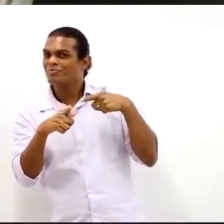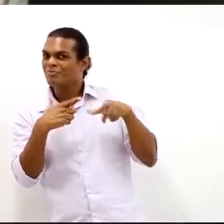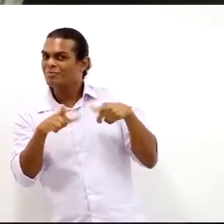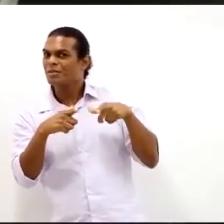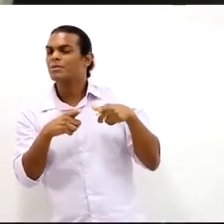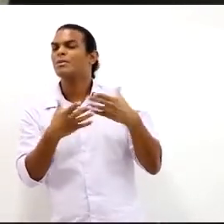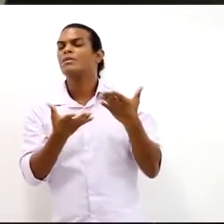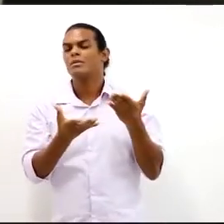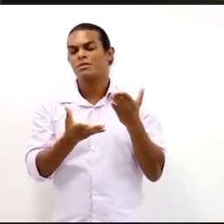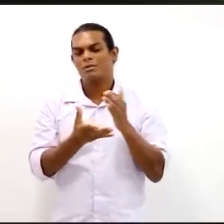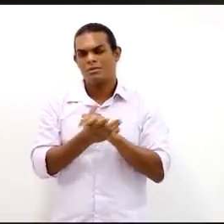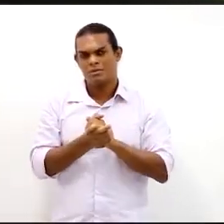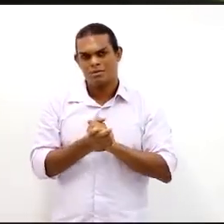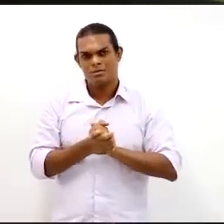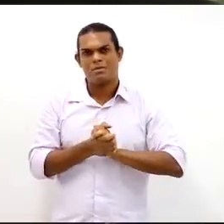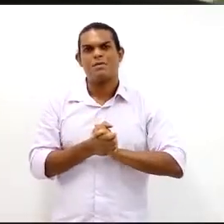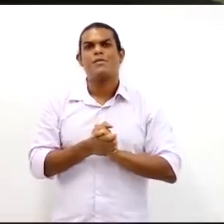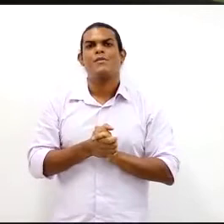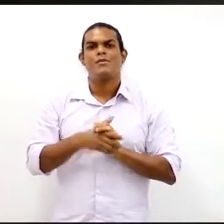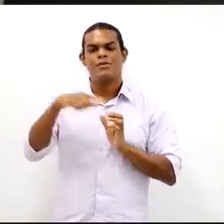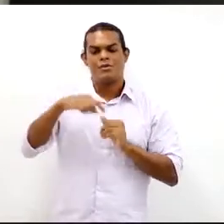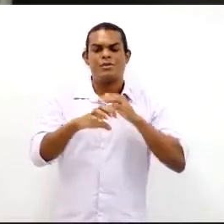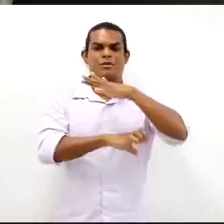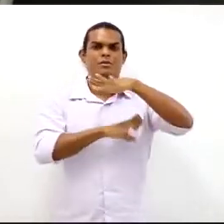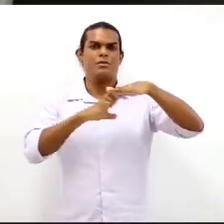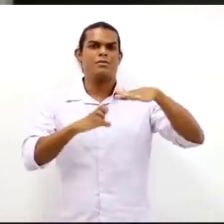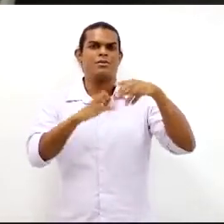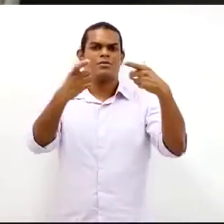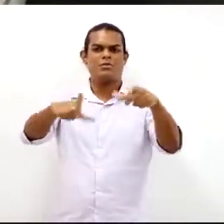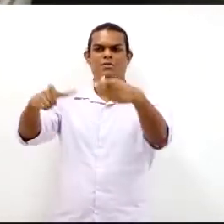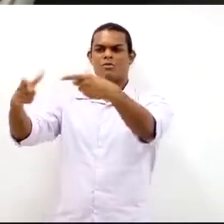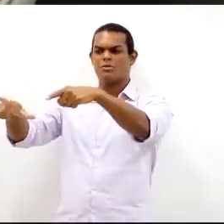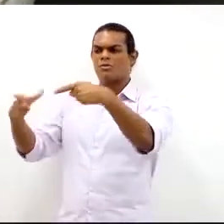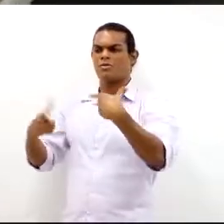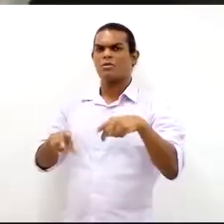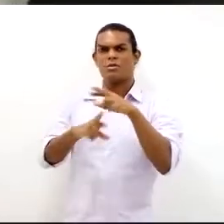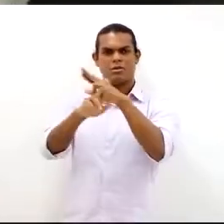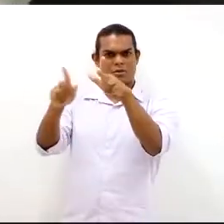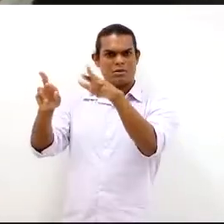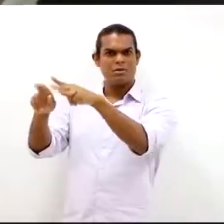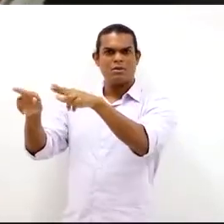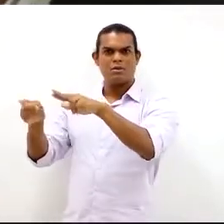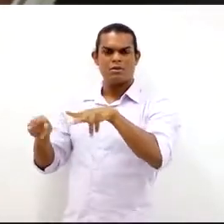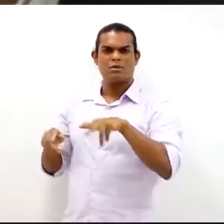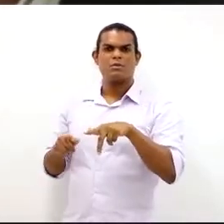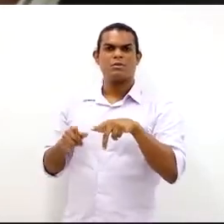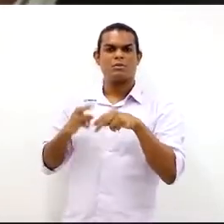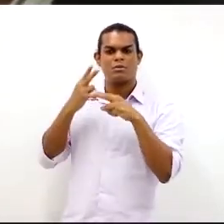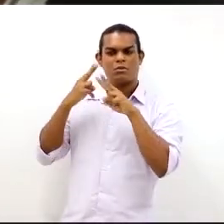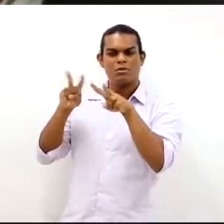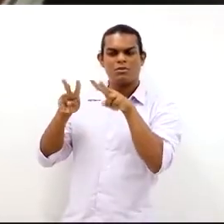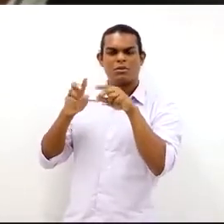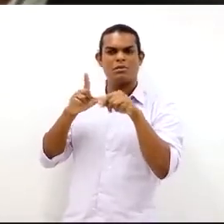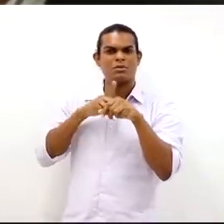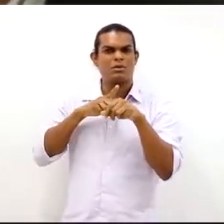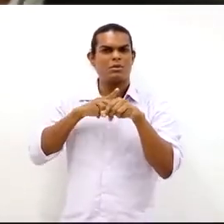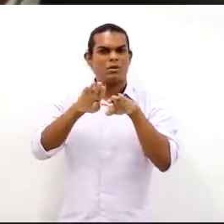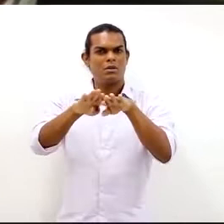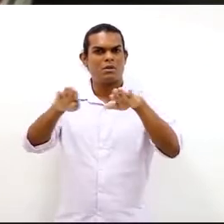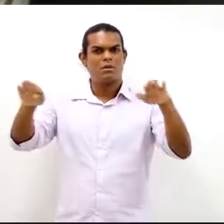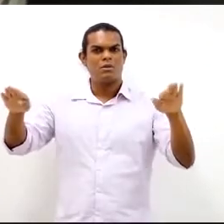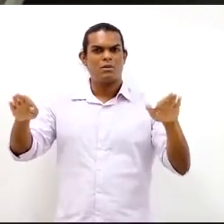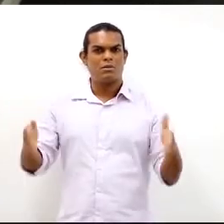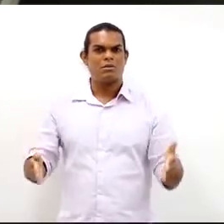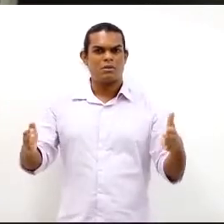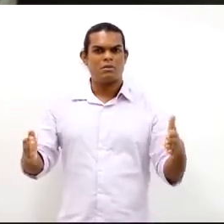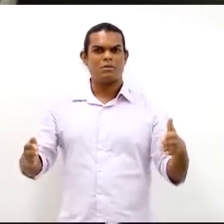ambiente que tem um trabalho sob ilhas de funções. Nós notamos que tem os birôs que estão colocados frente a